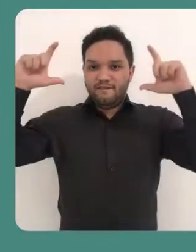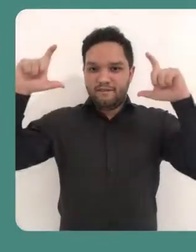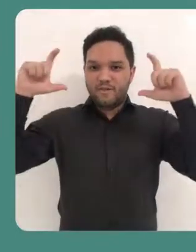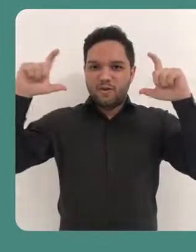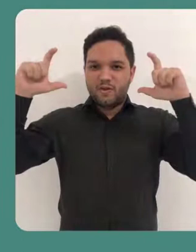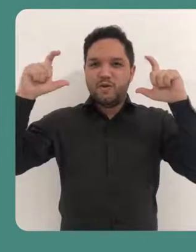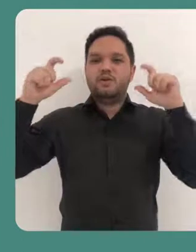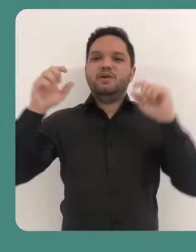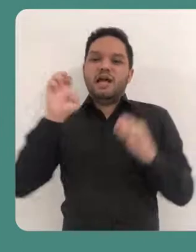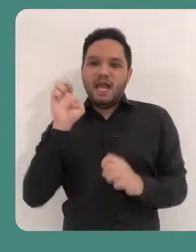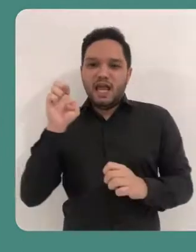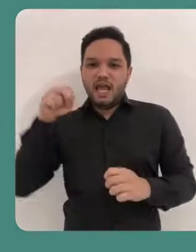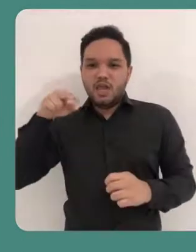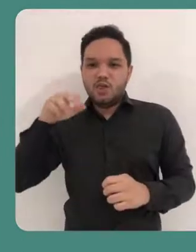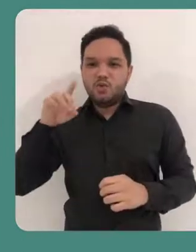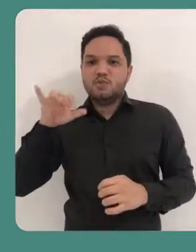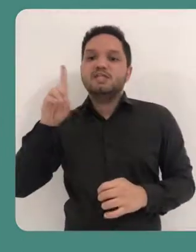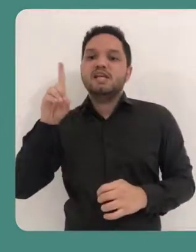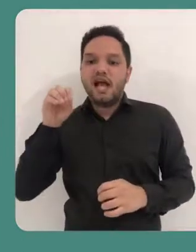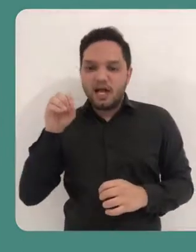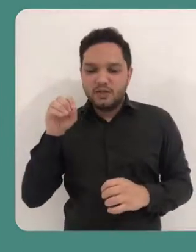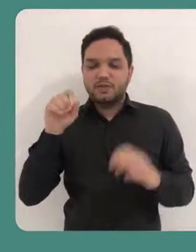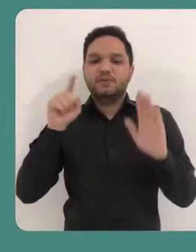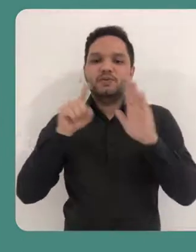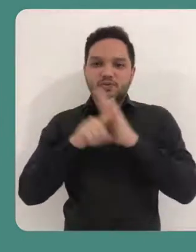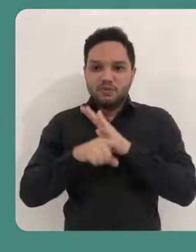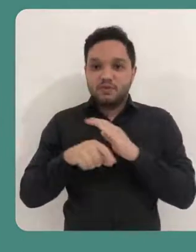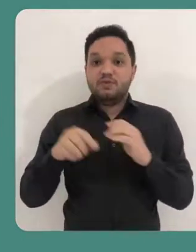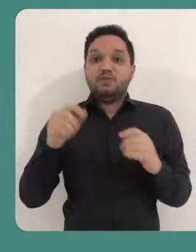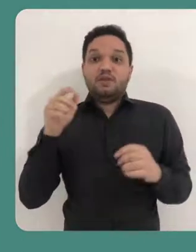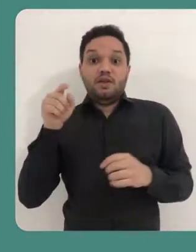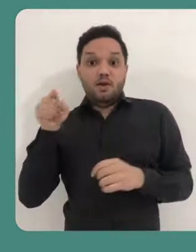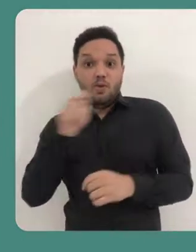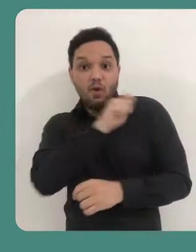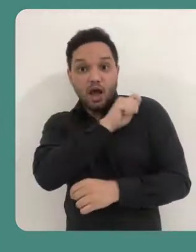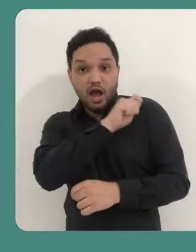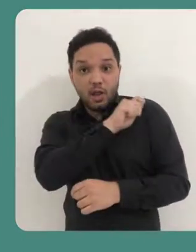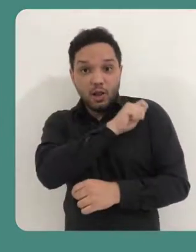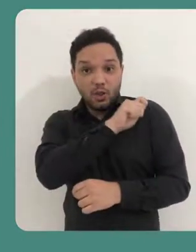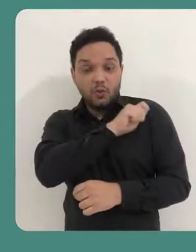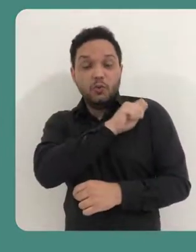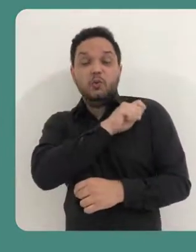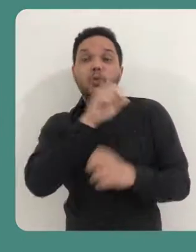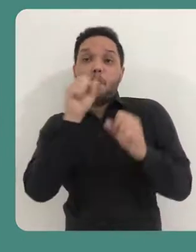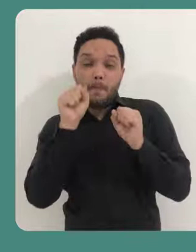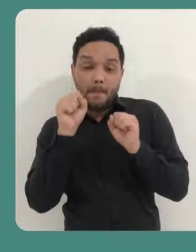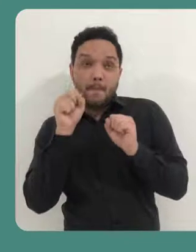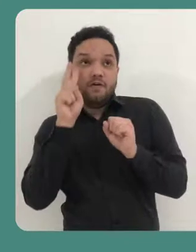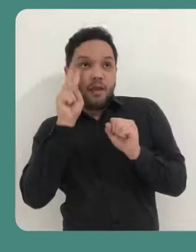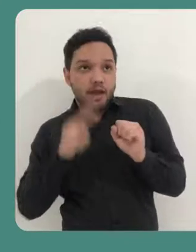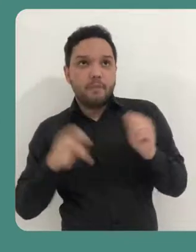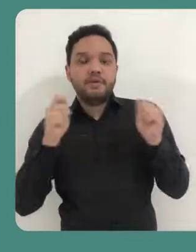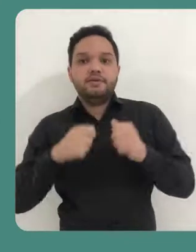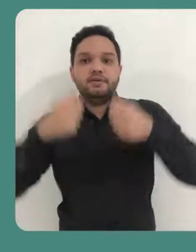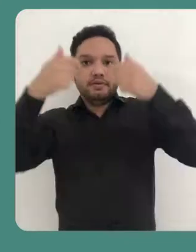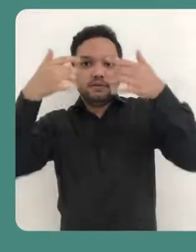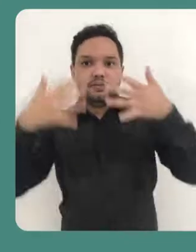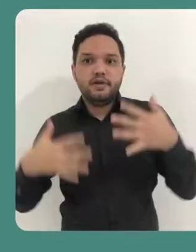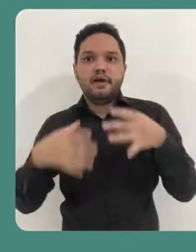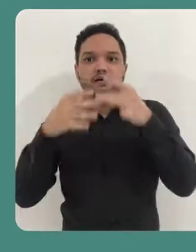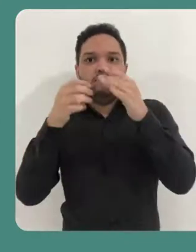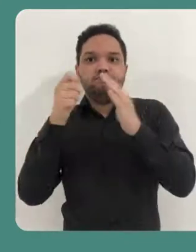enunciado da questão e os alunos a partir do entendimento do mapa conceitual precisam dissertar a respeito.